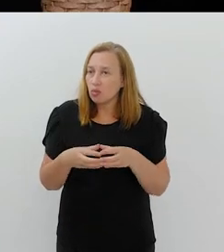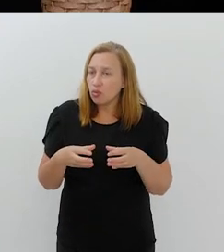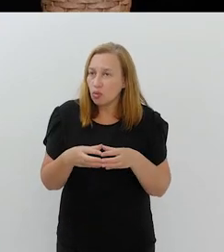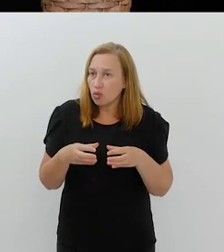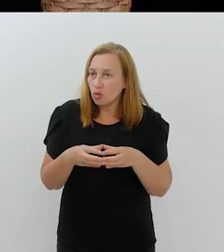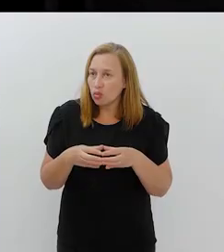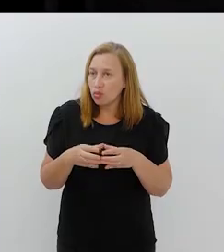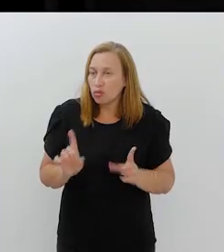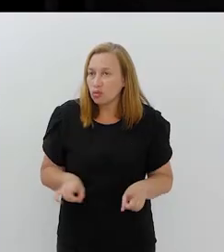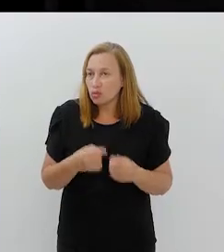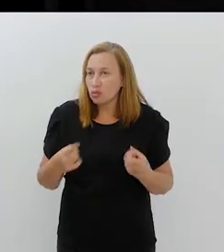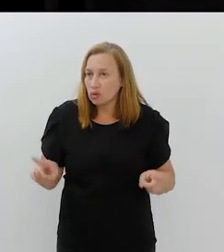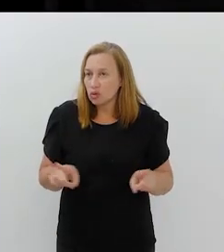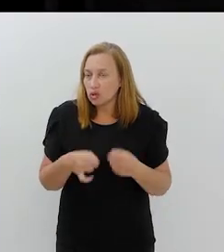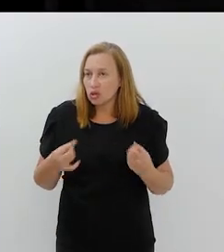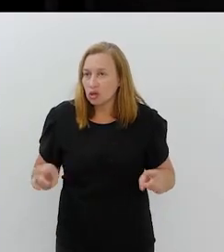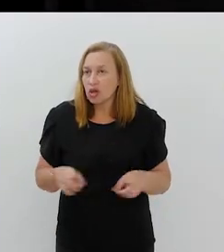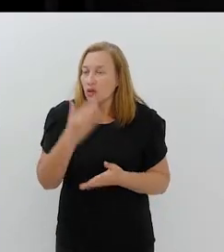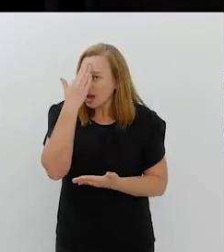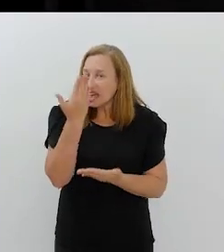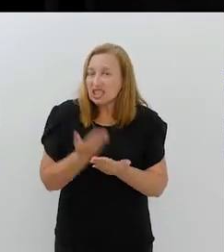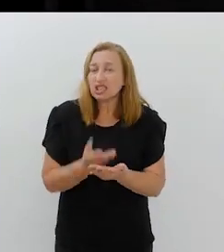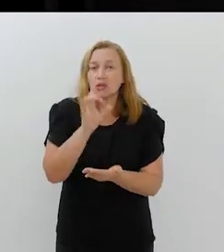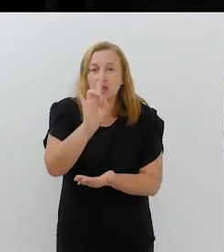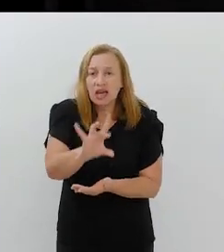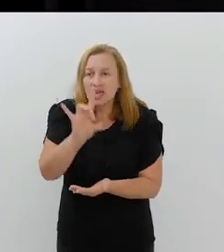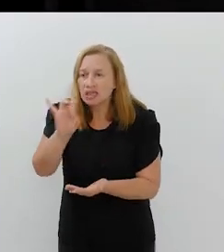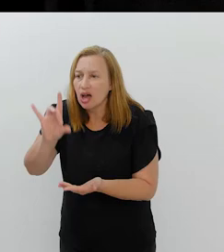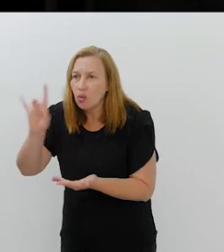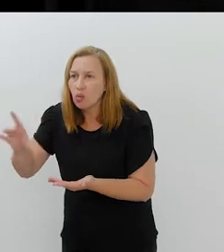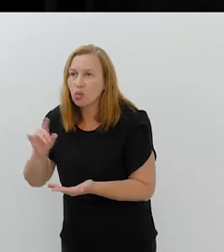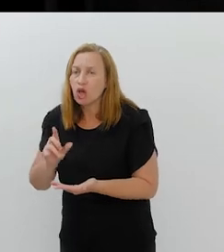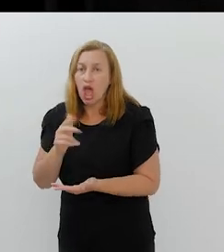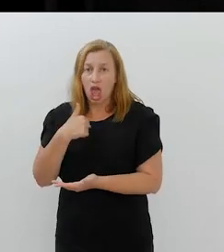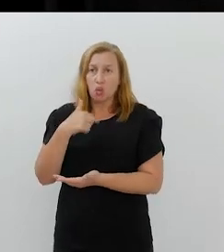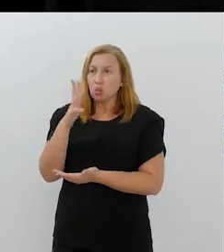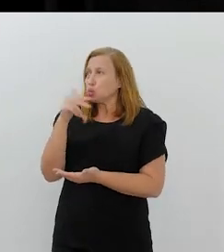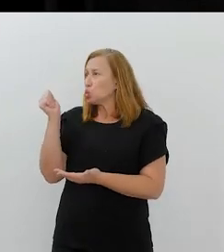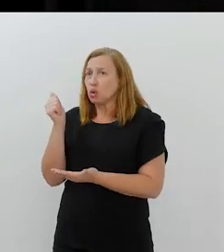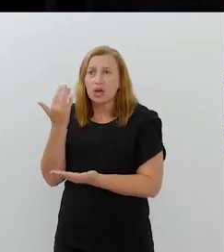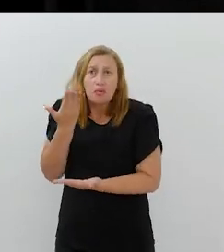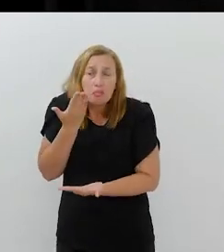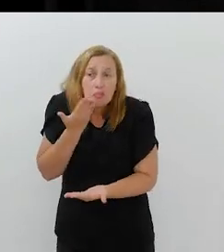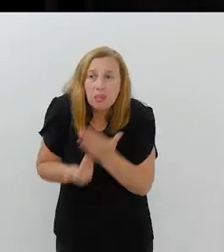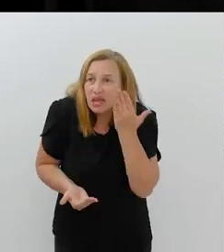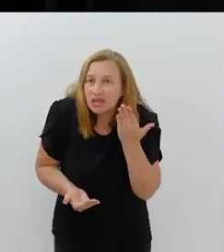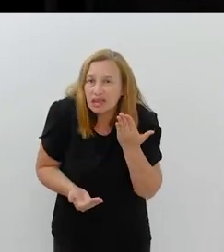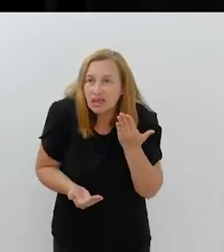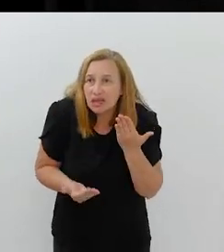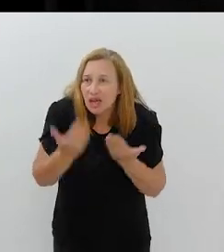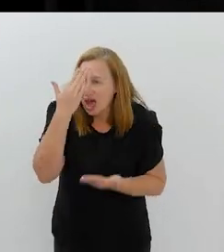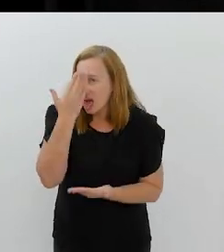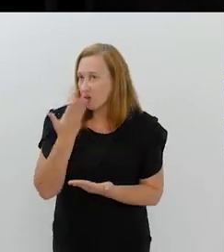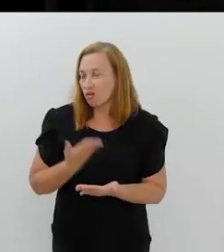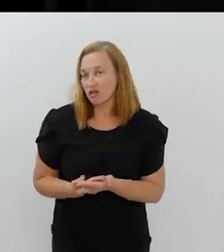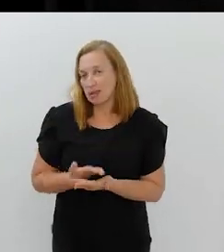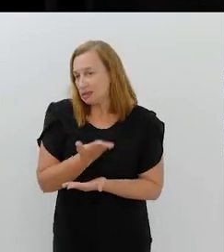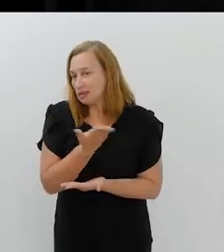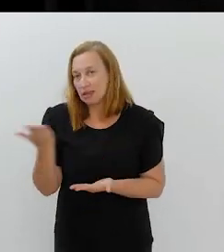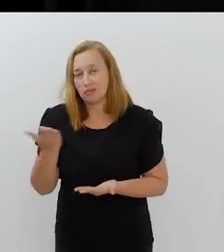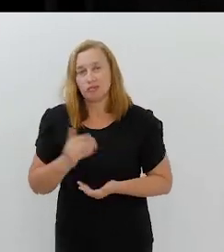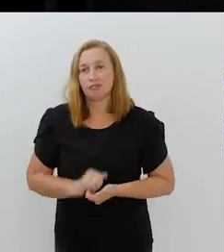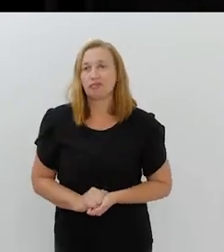eu sempre digo para o povo do Coral, tanto da rua, que eu acredito em cada um deles e que eu nunca